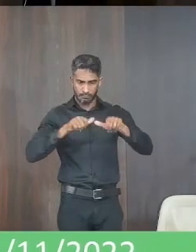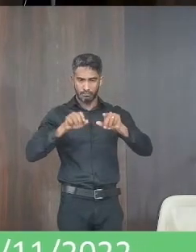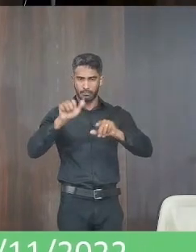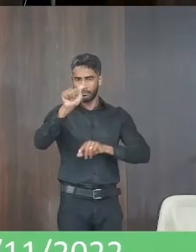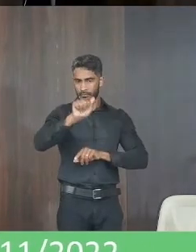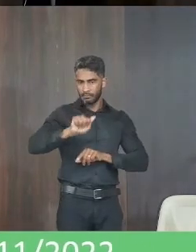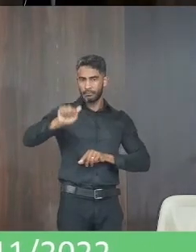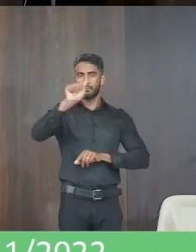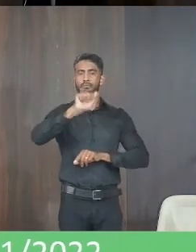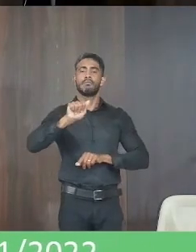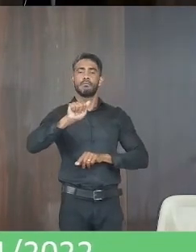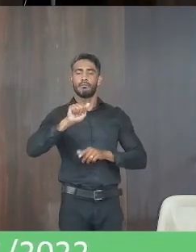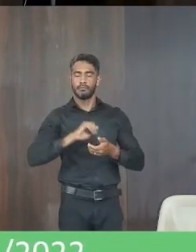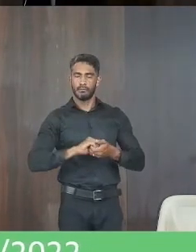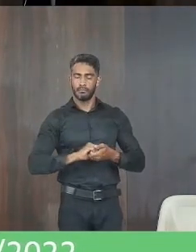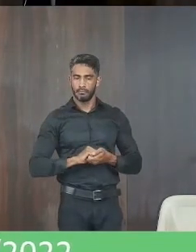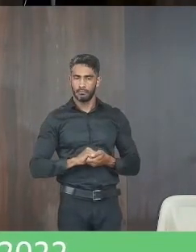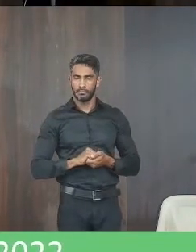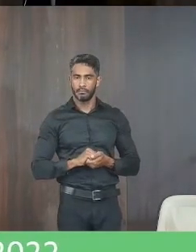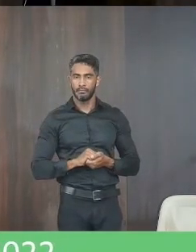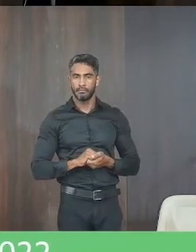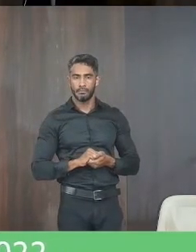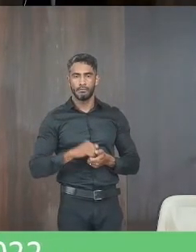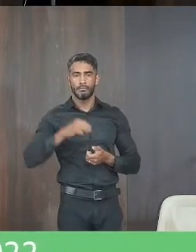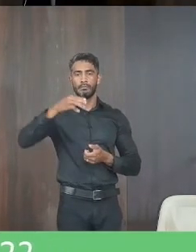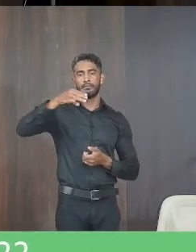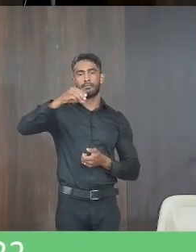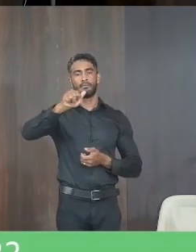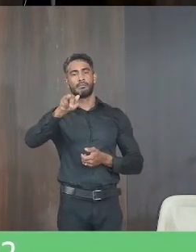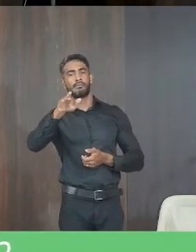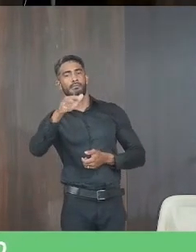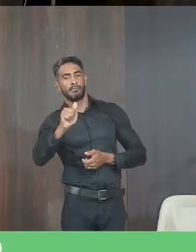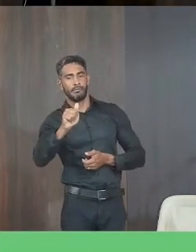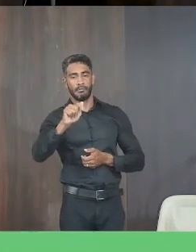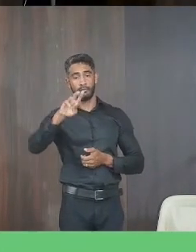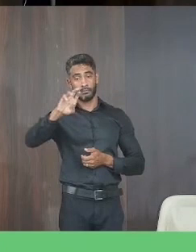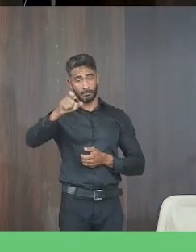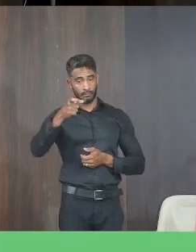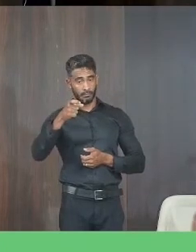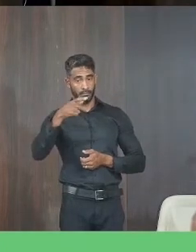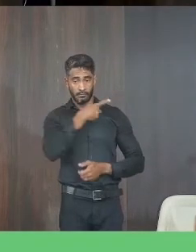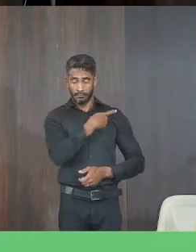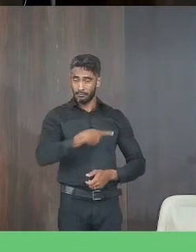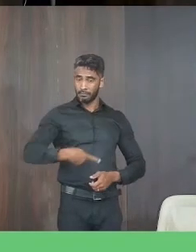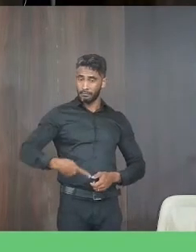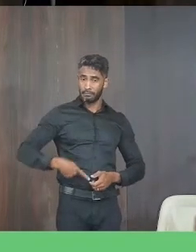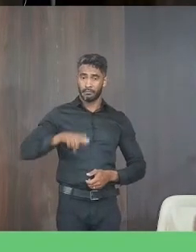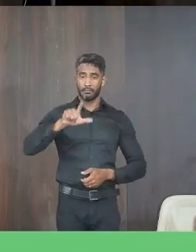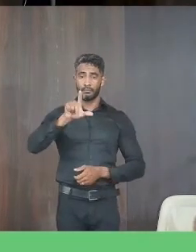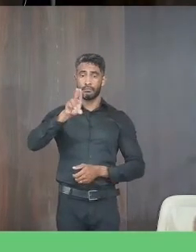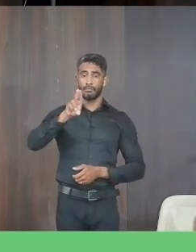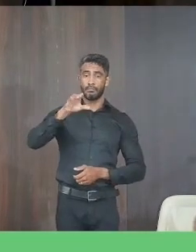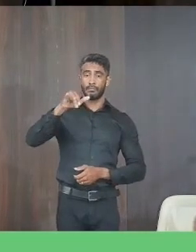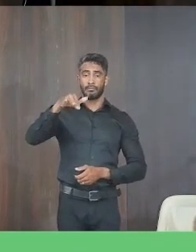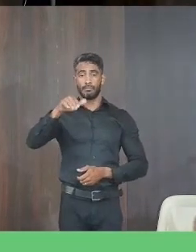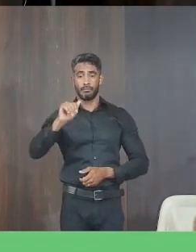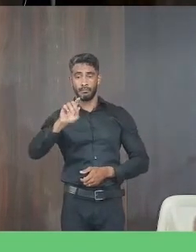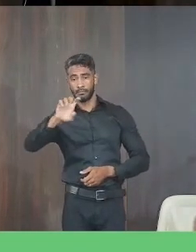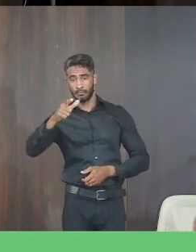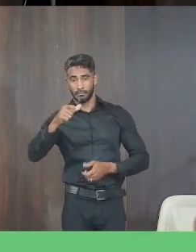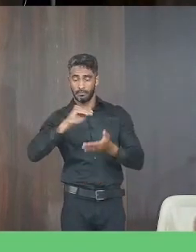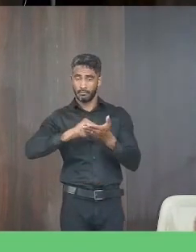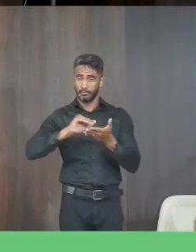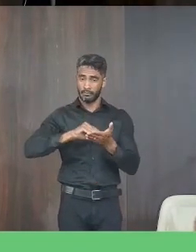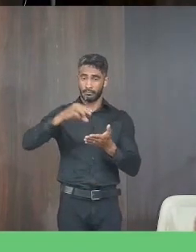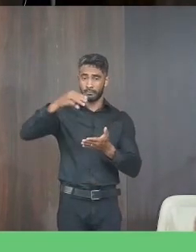associação Alcotrage Maria José Souza ex-presidente Lucilene Barbosa de Jesus ex-secretária